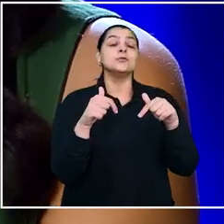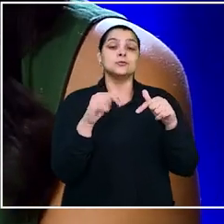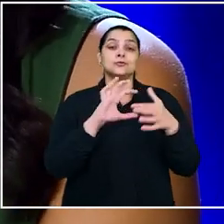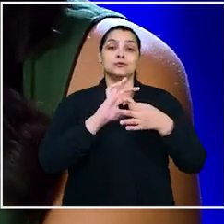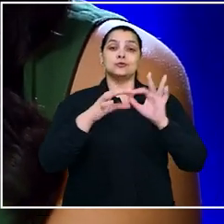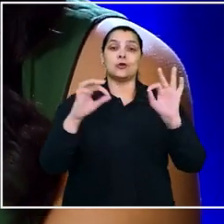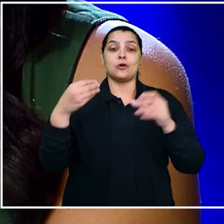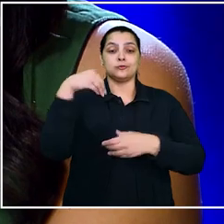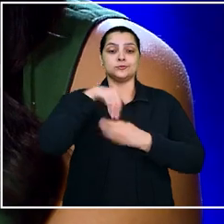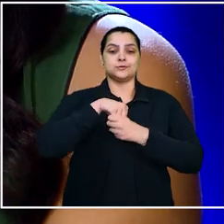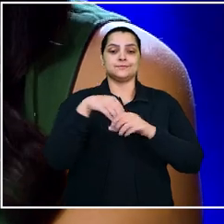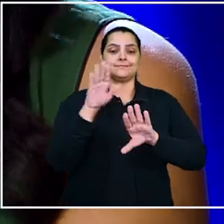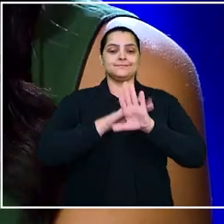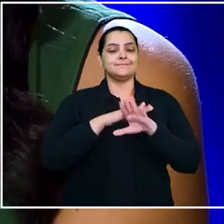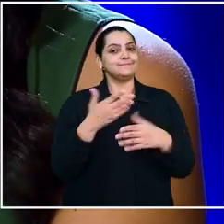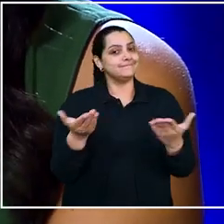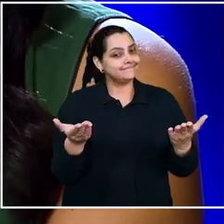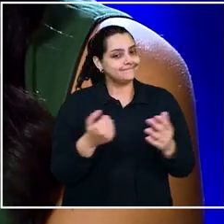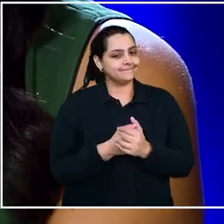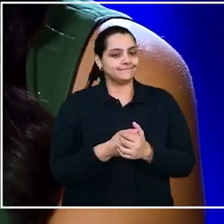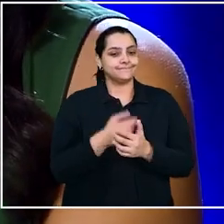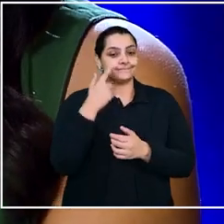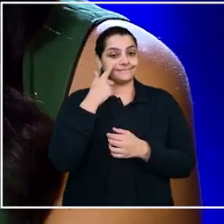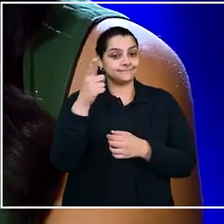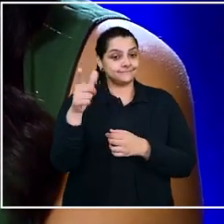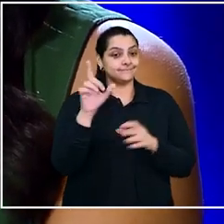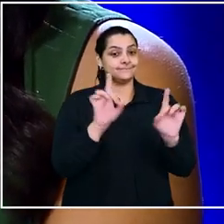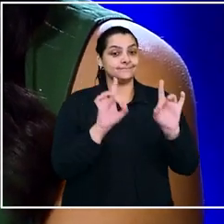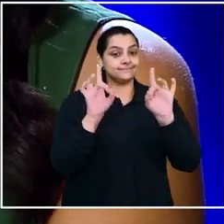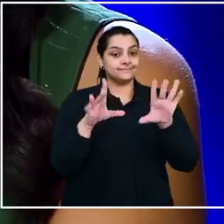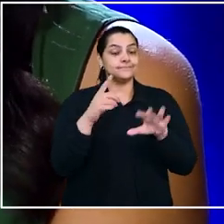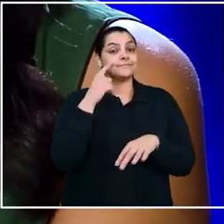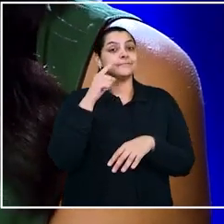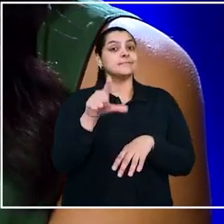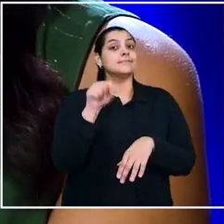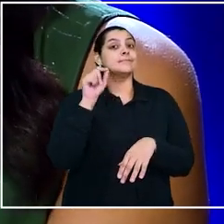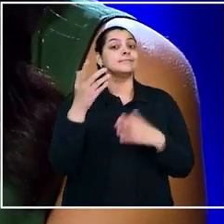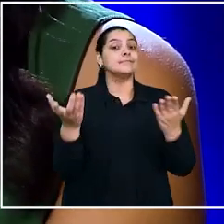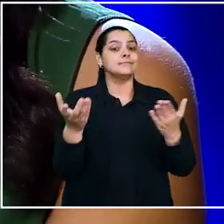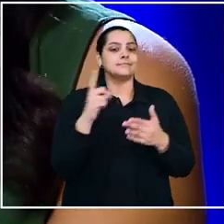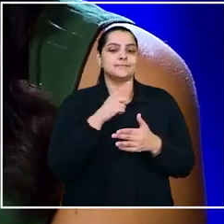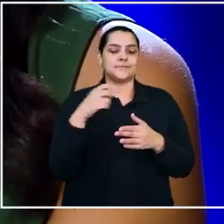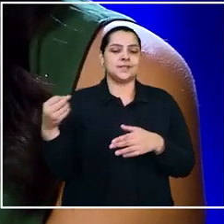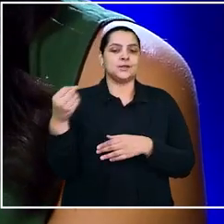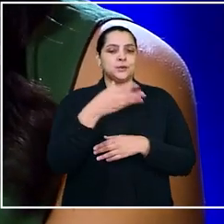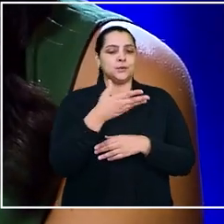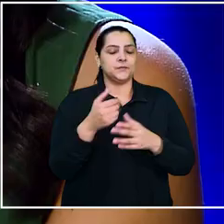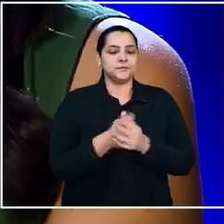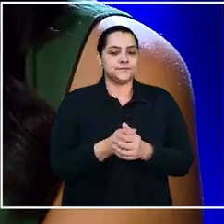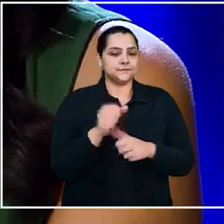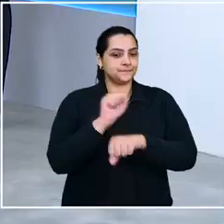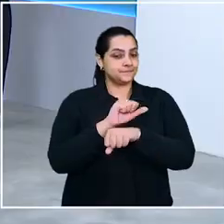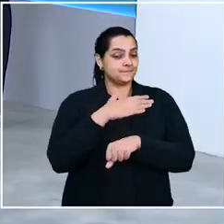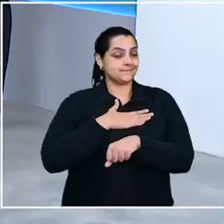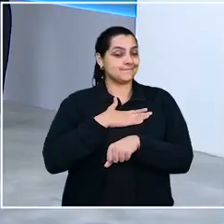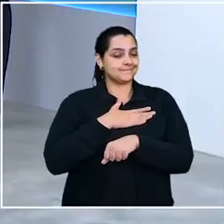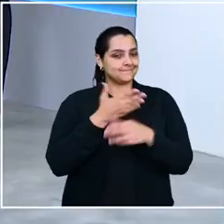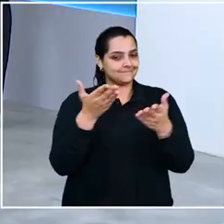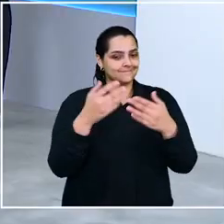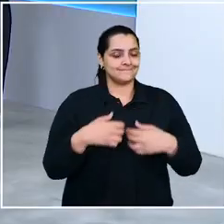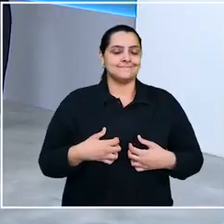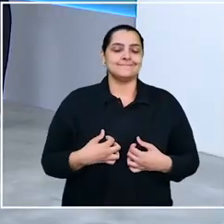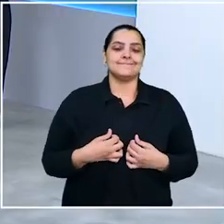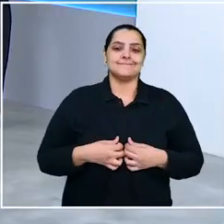durante os Jogos Olímpicos. Então é isso. Corre lá na sua plataforma de áudio preferida, porque tem episódio novo. Espero que